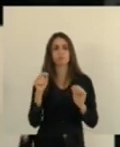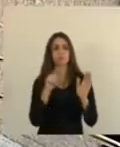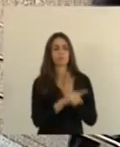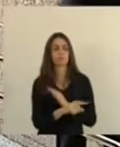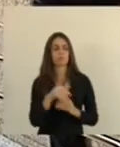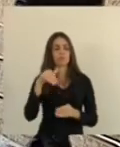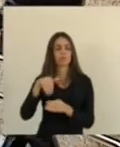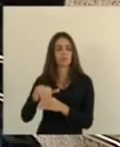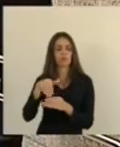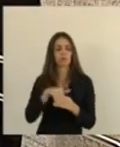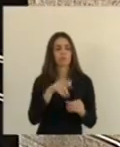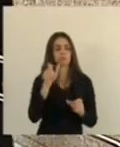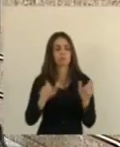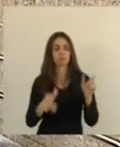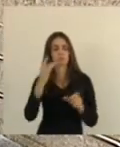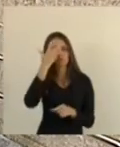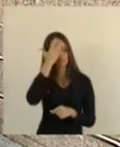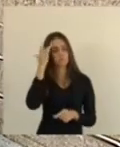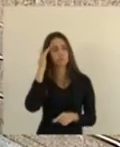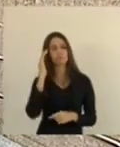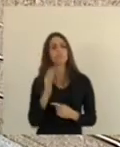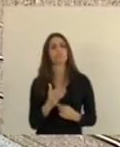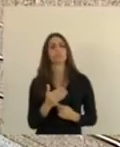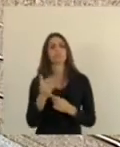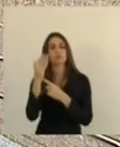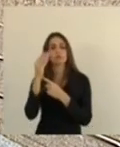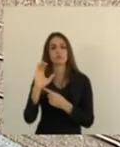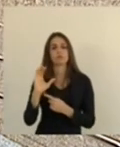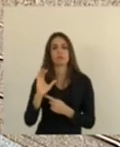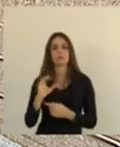dos membros da comissão de ciência e tecnologia